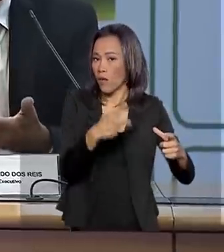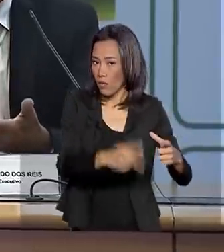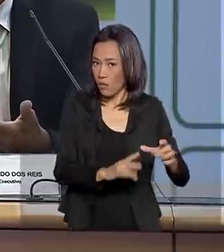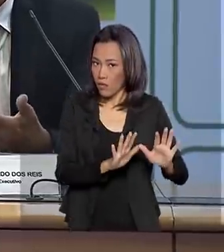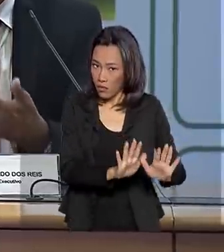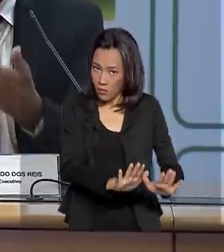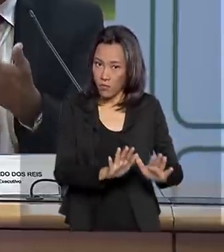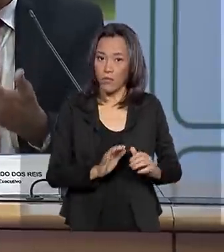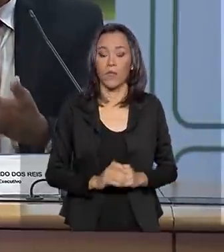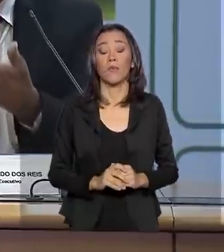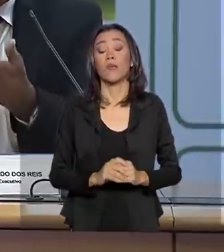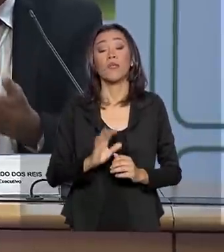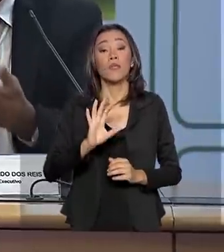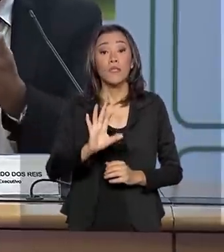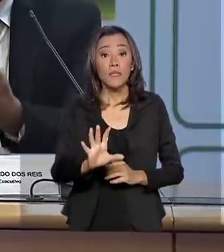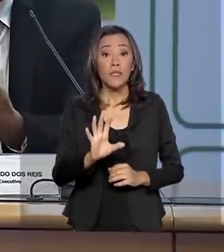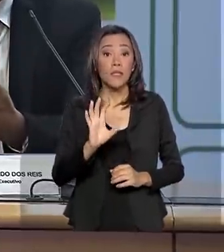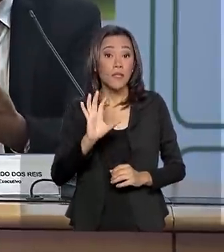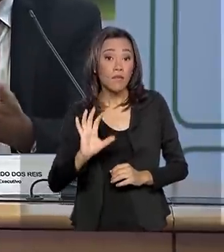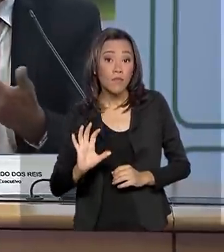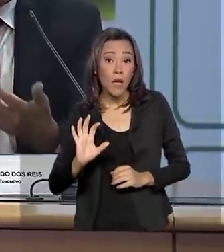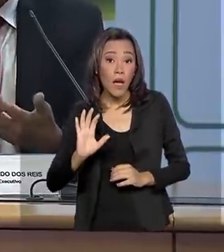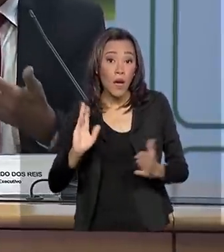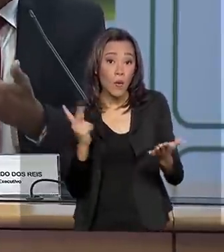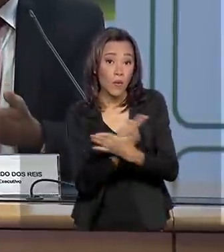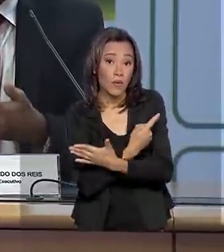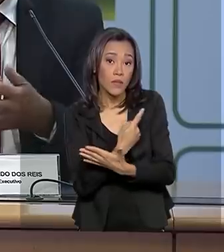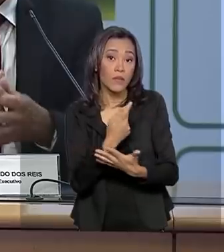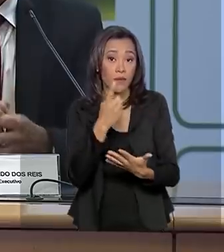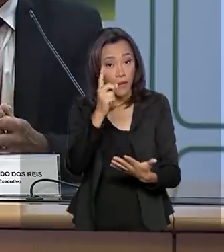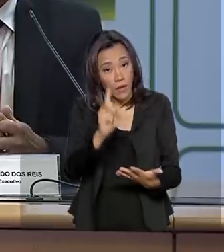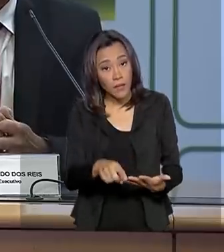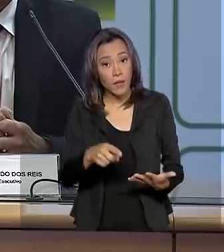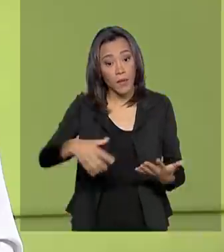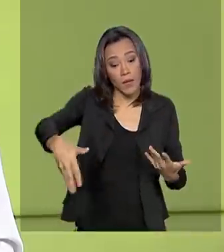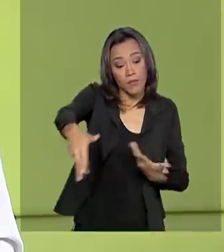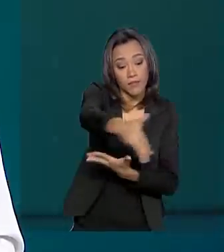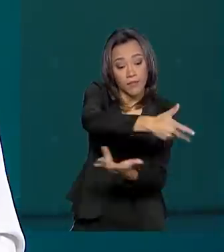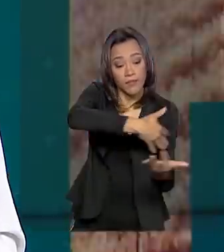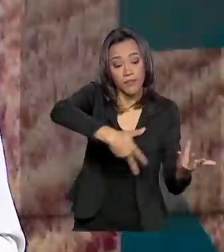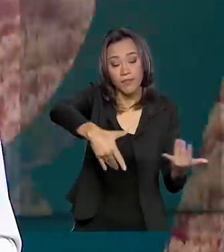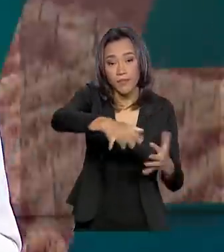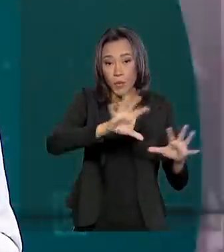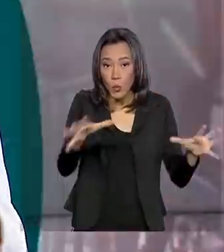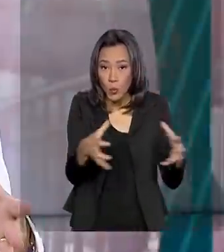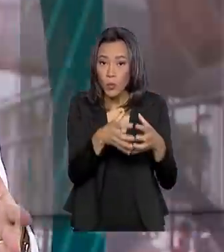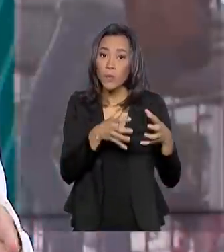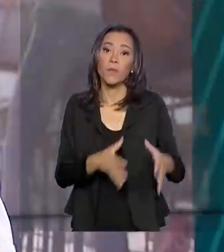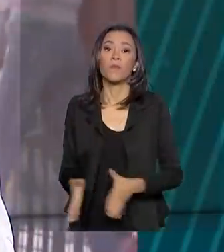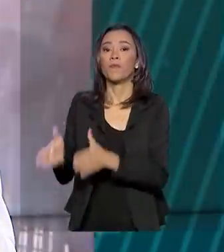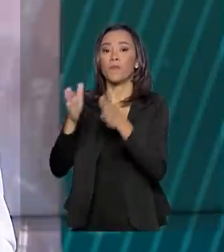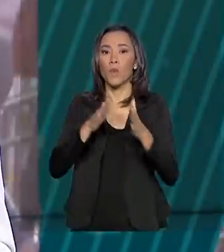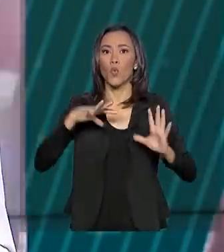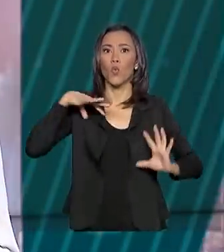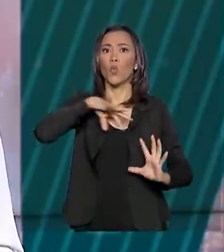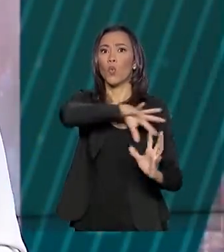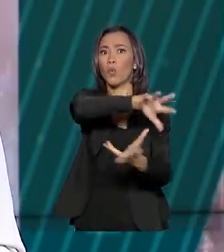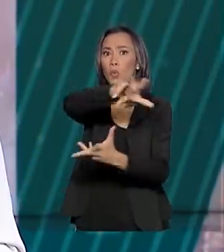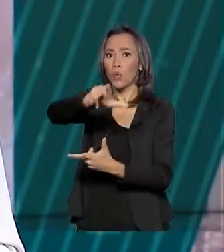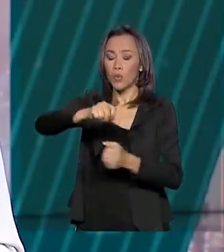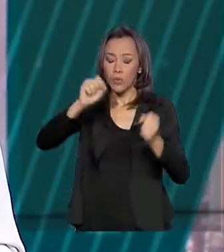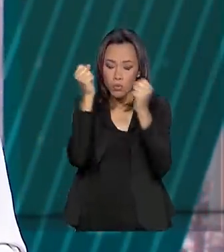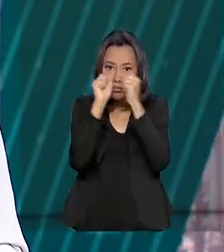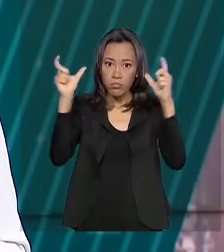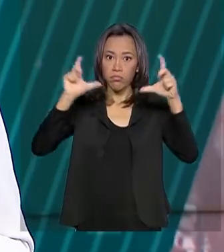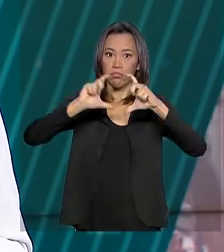relação dele com algum caso suspeito, é transmissão comunitária. E com o mundo em alerta por conta do